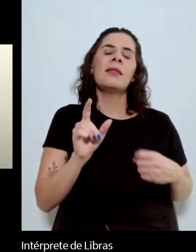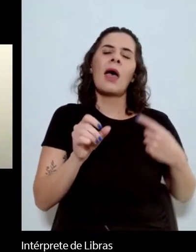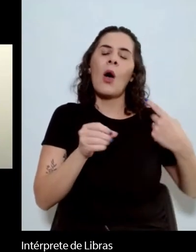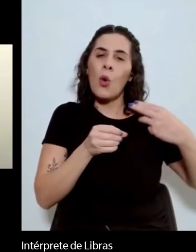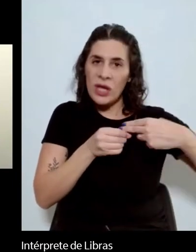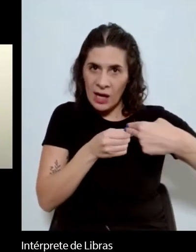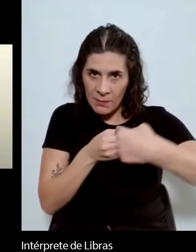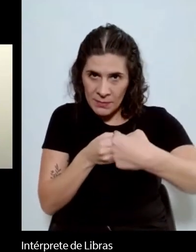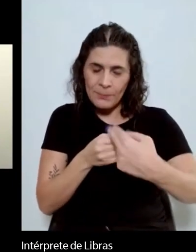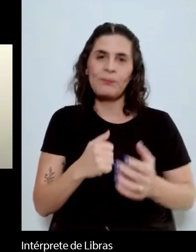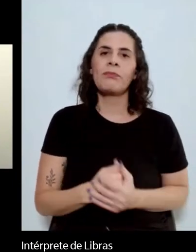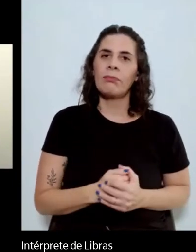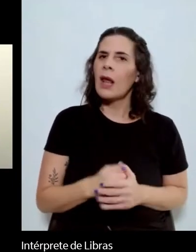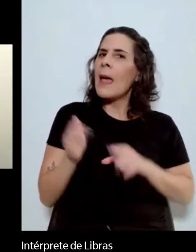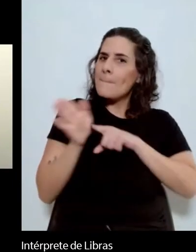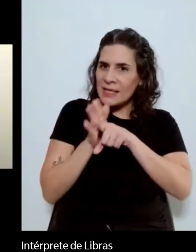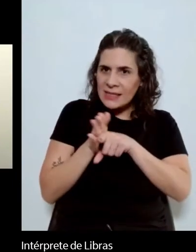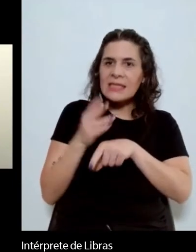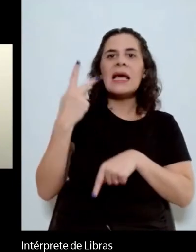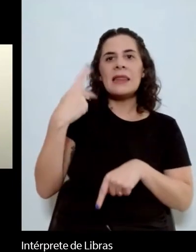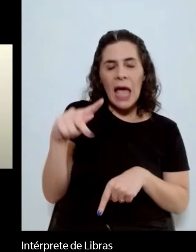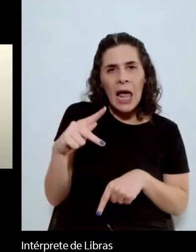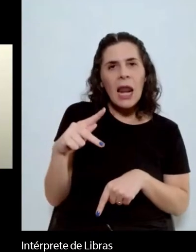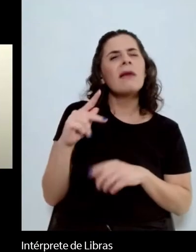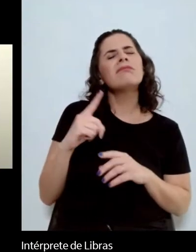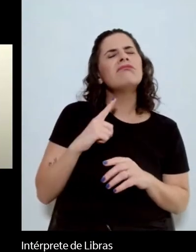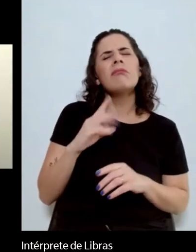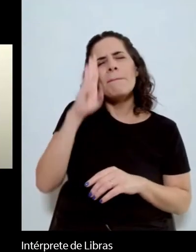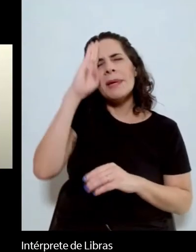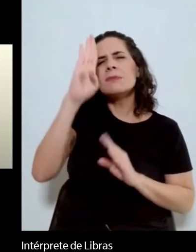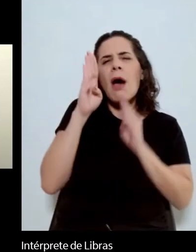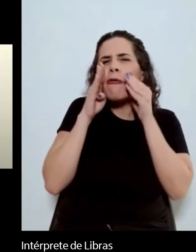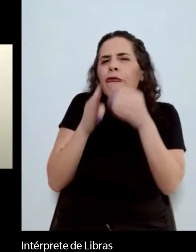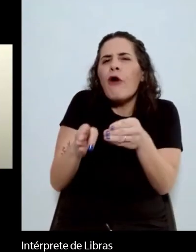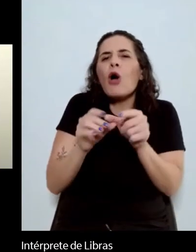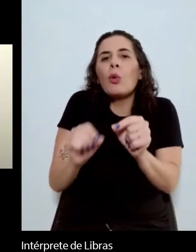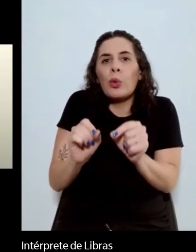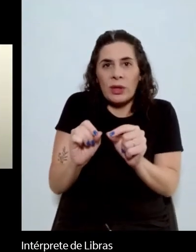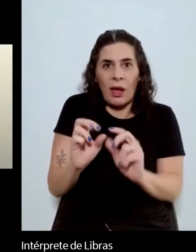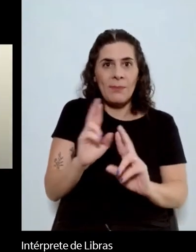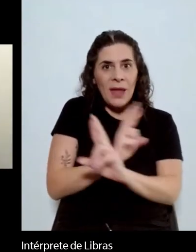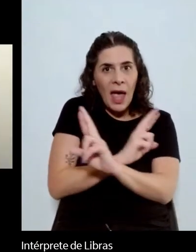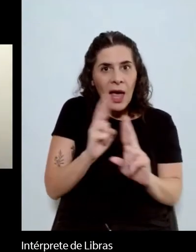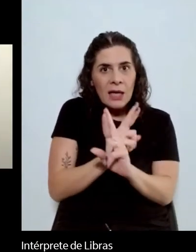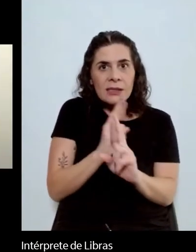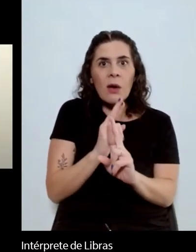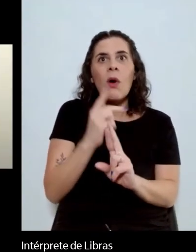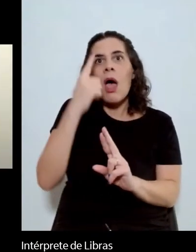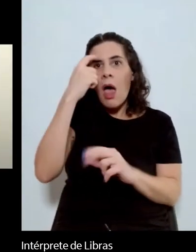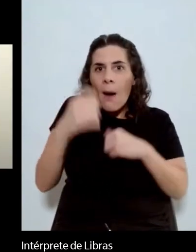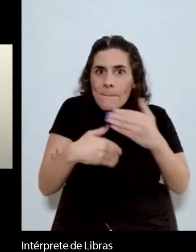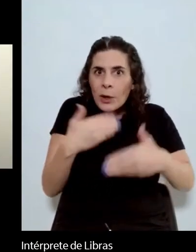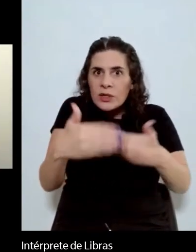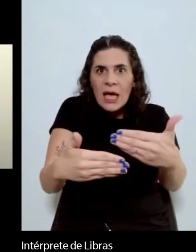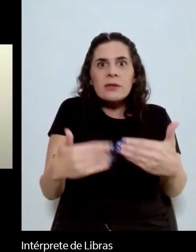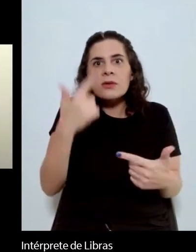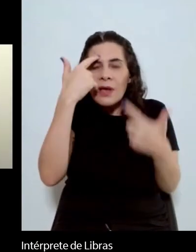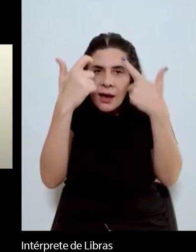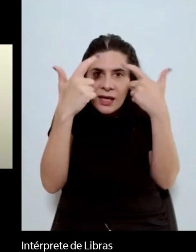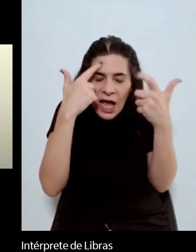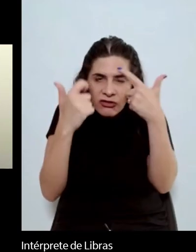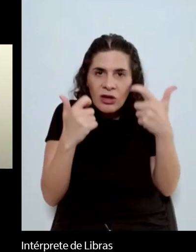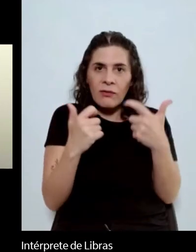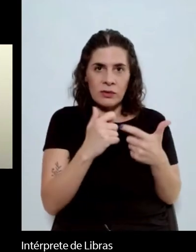Suriani tem como ela privilegia a relação entre os processos criativos de um texto, seu gênero e suas formas de